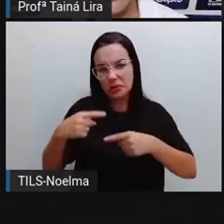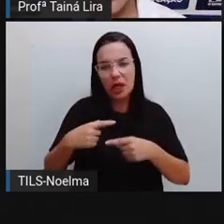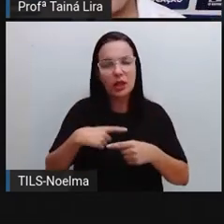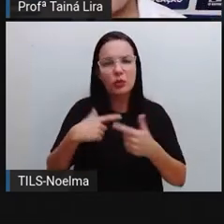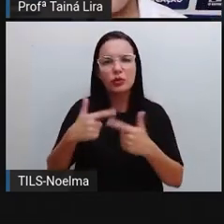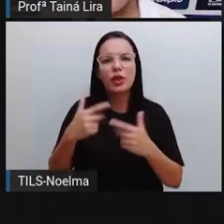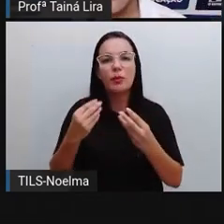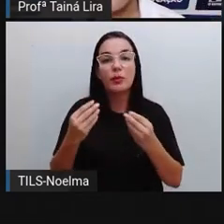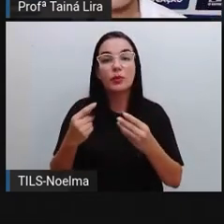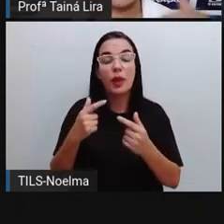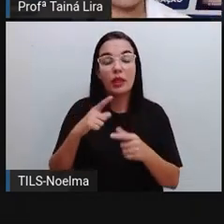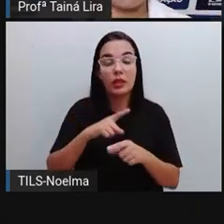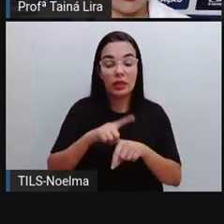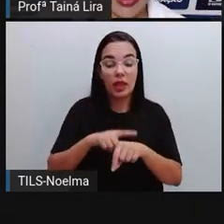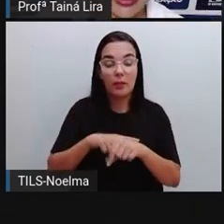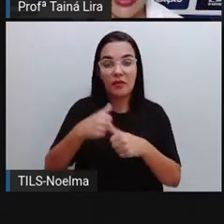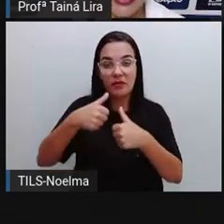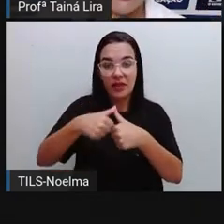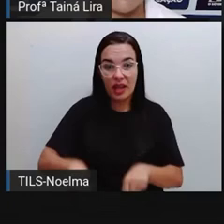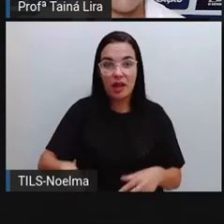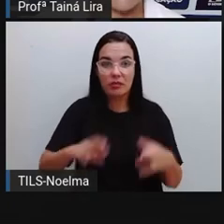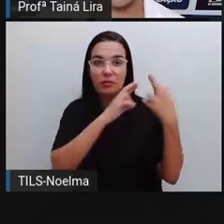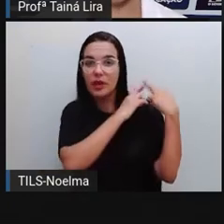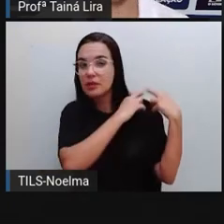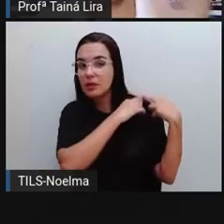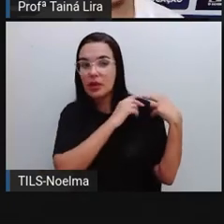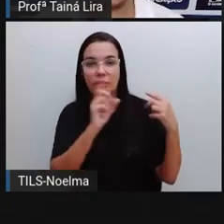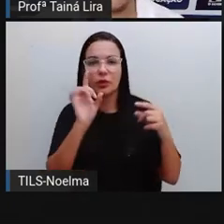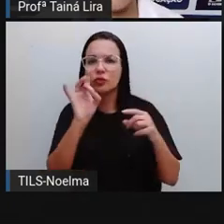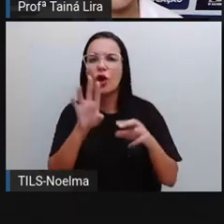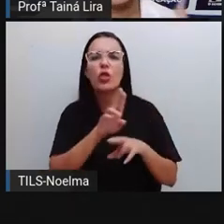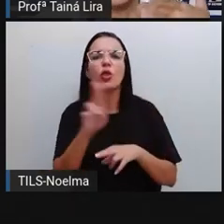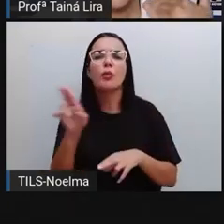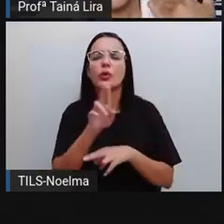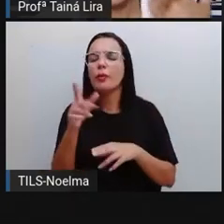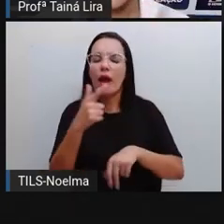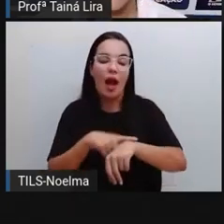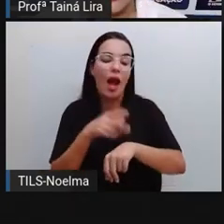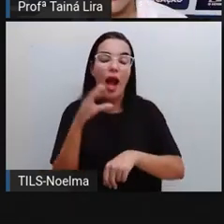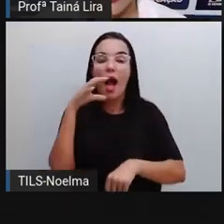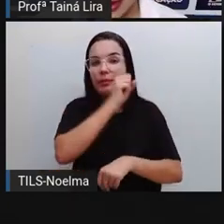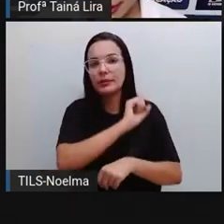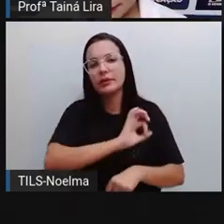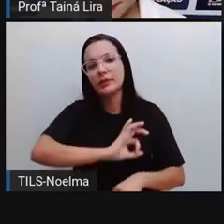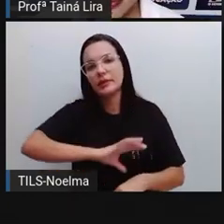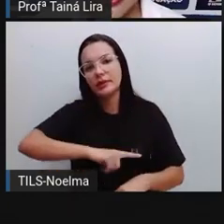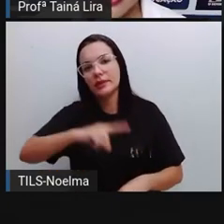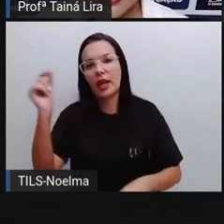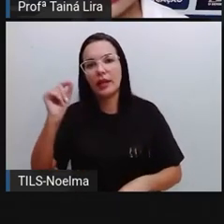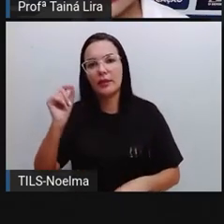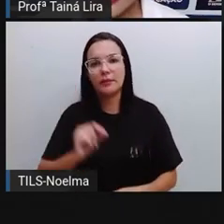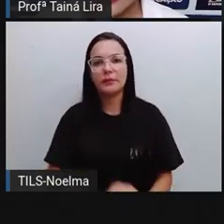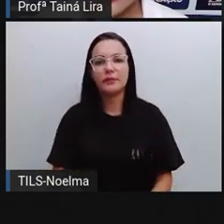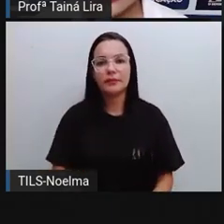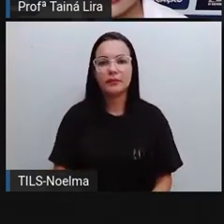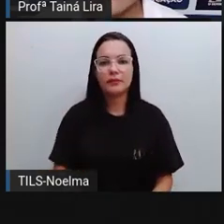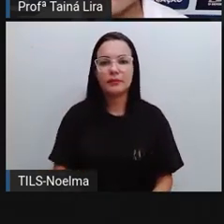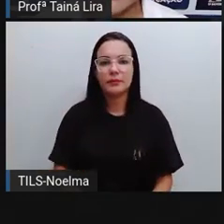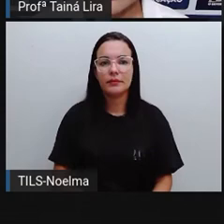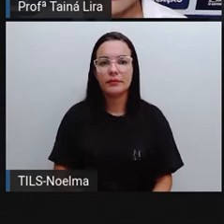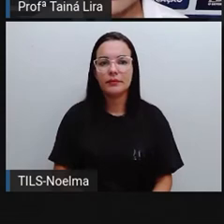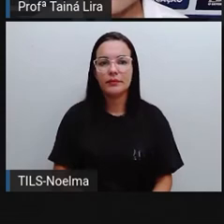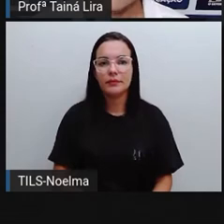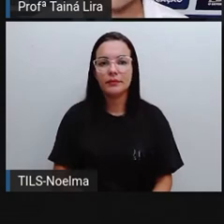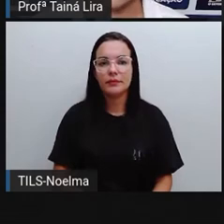tempo no cargo, tá? Eles entravam para ser prefeitos e depois eles saíam, tá? Olha lá,